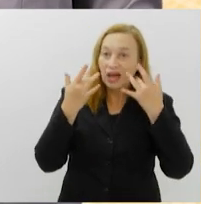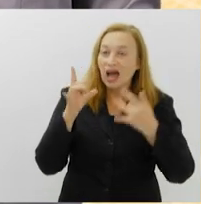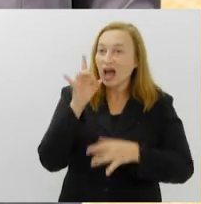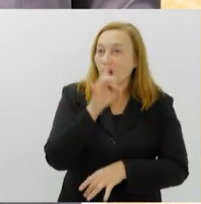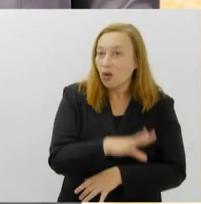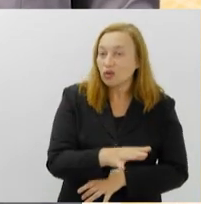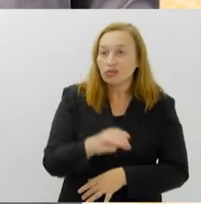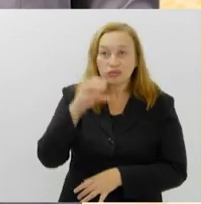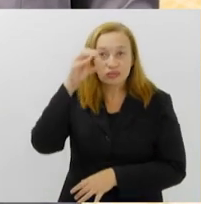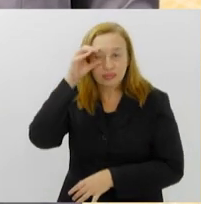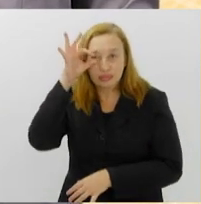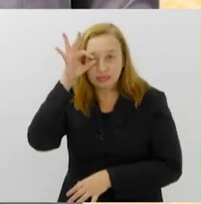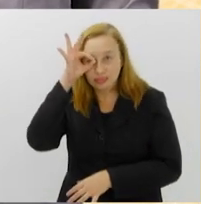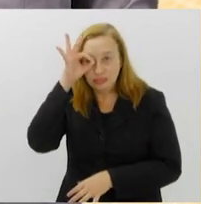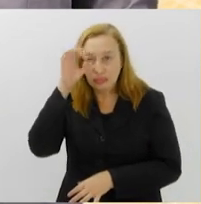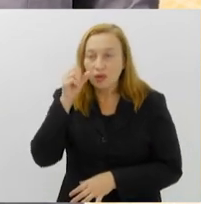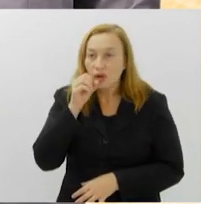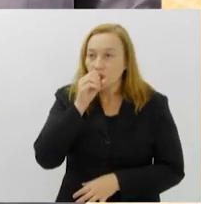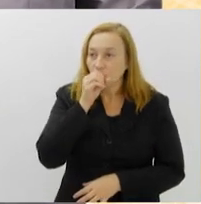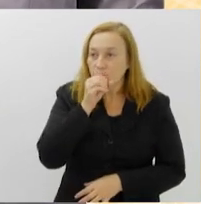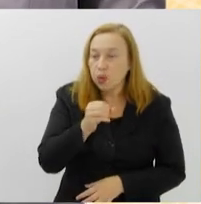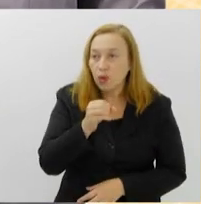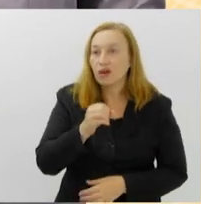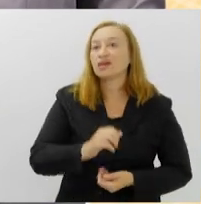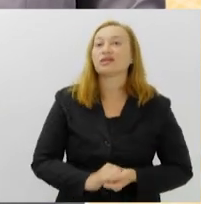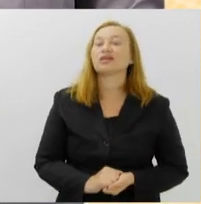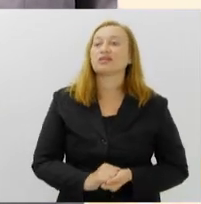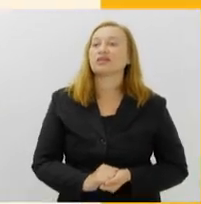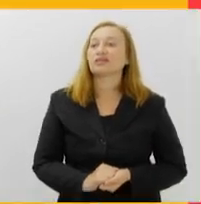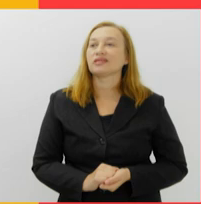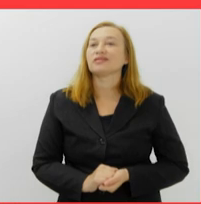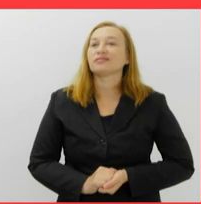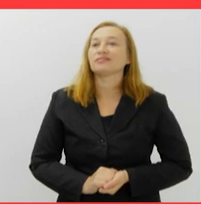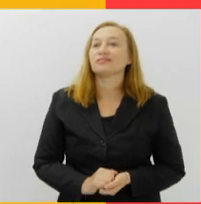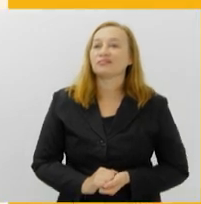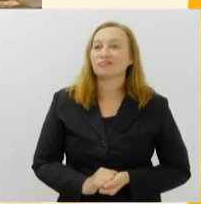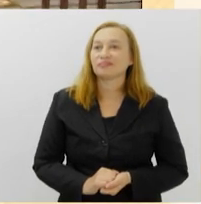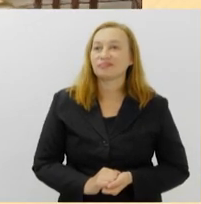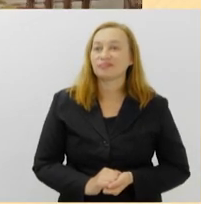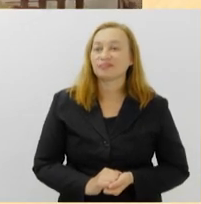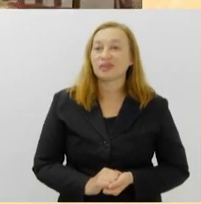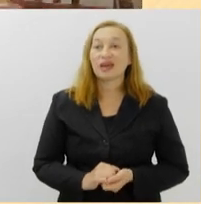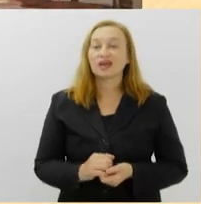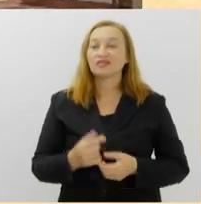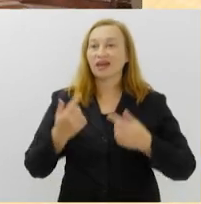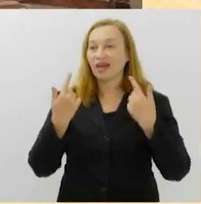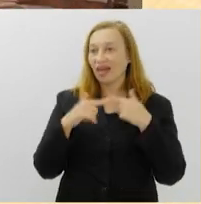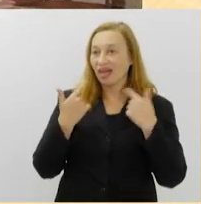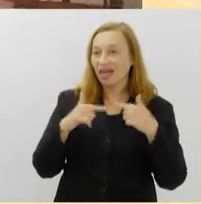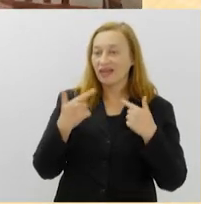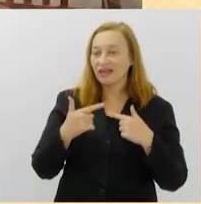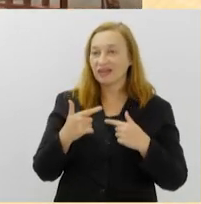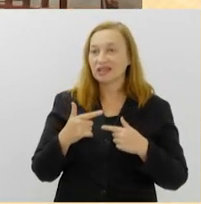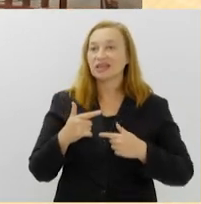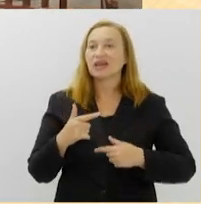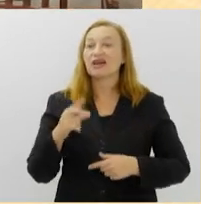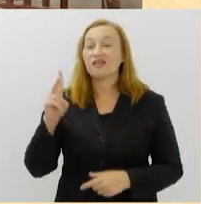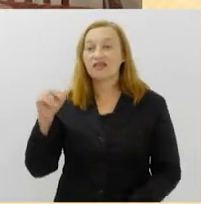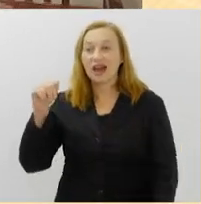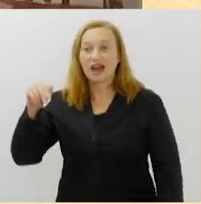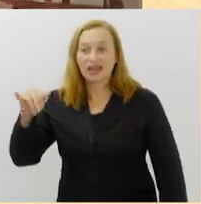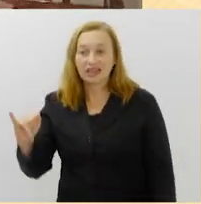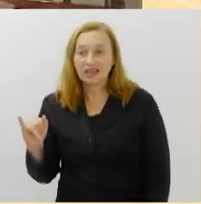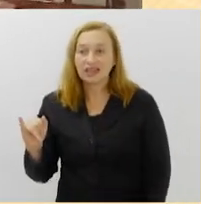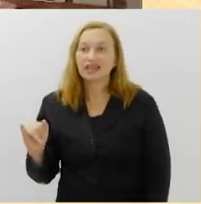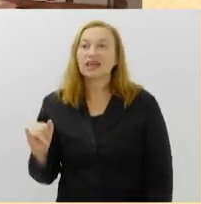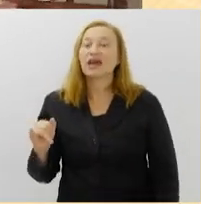traz o encontro fictício entre Sigmund Freud e C.S. Lewis. Na comédia, o Dilon Wagner interpreta o pai da